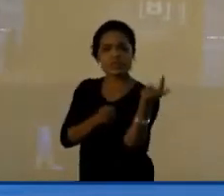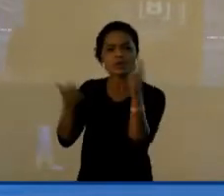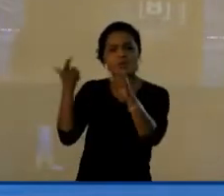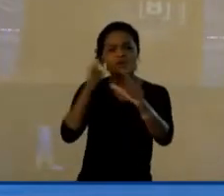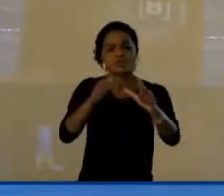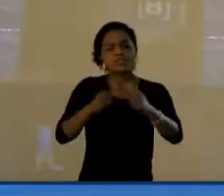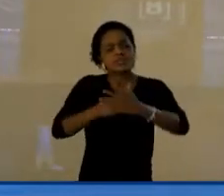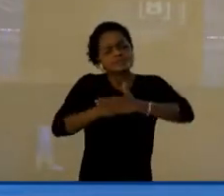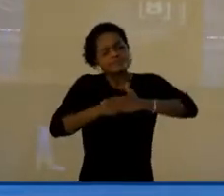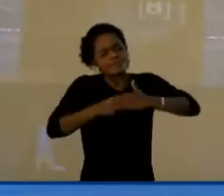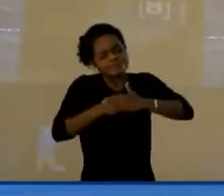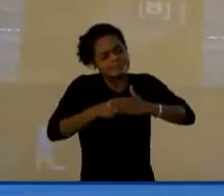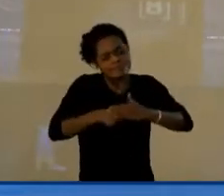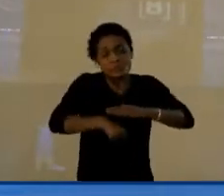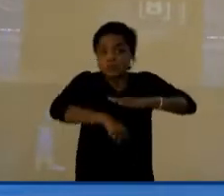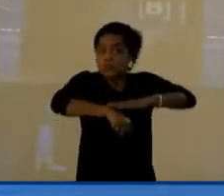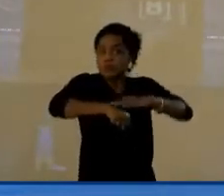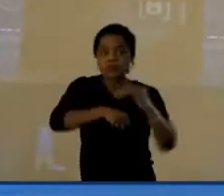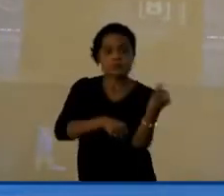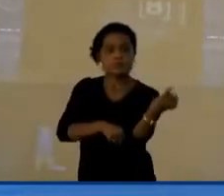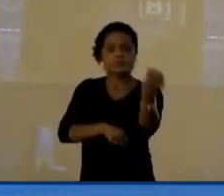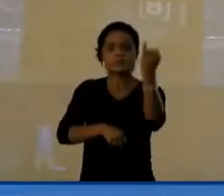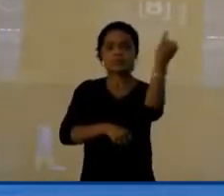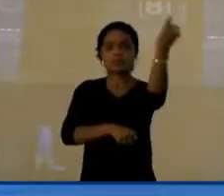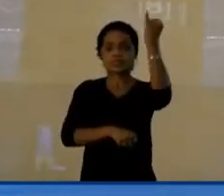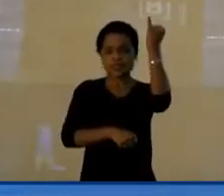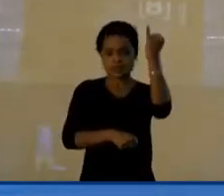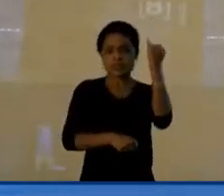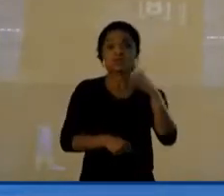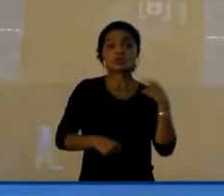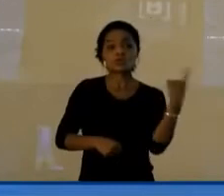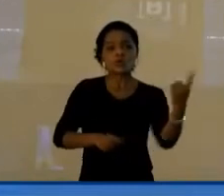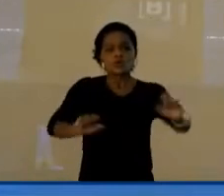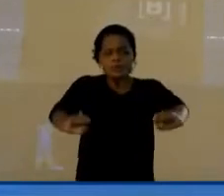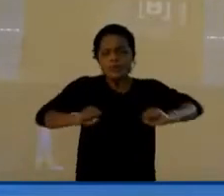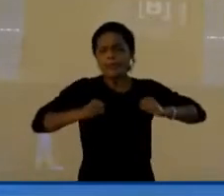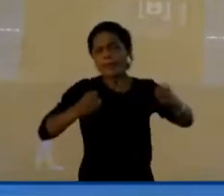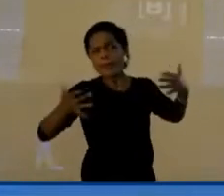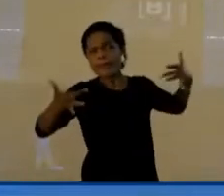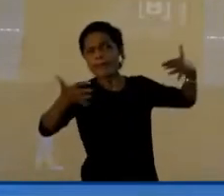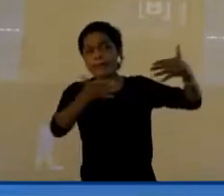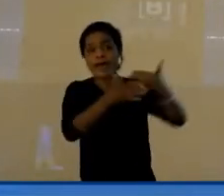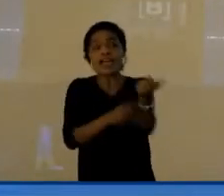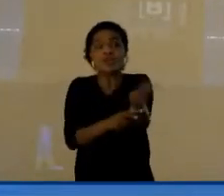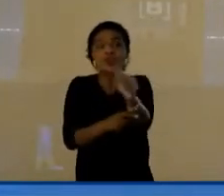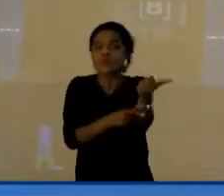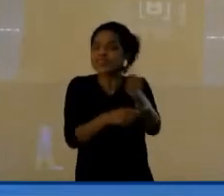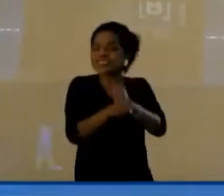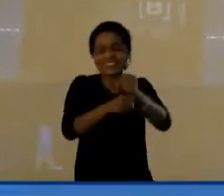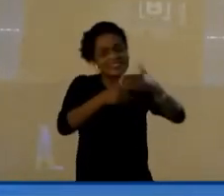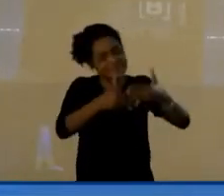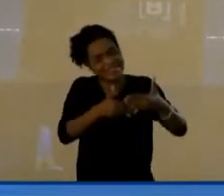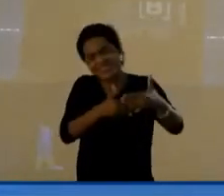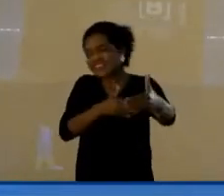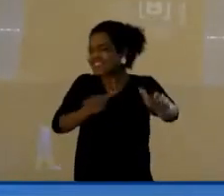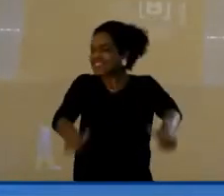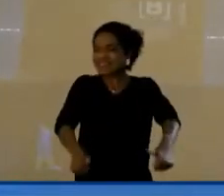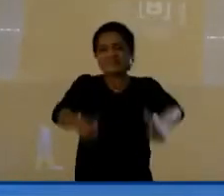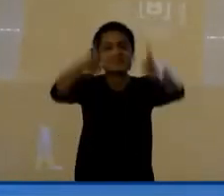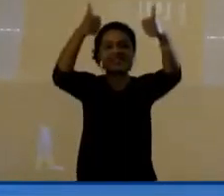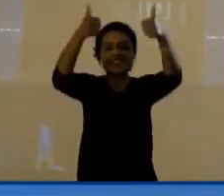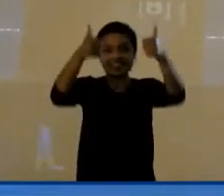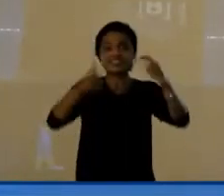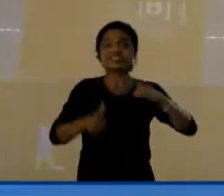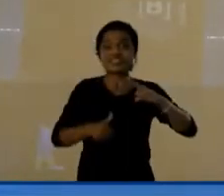pessoa num momento desse é importante. Nós fizemos muito em 11 anos. Mas nós temos muito mais para fazer ainda. Nós temos